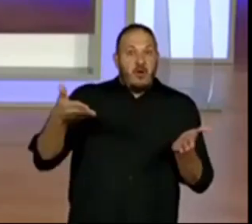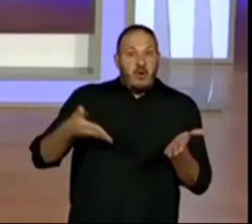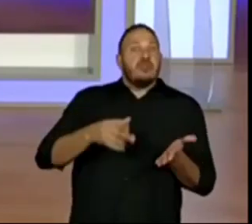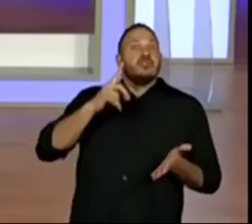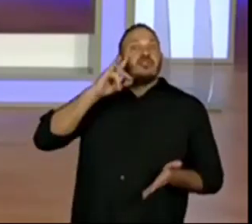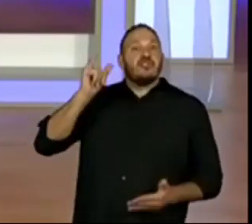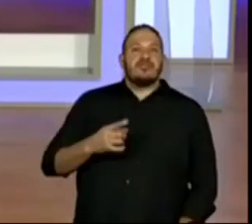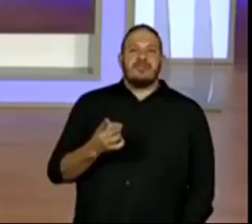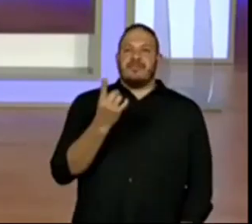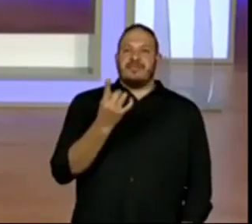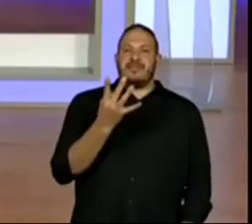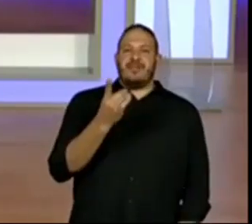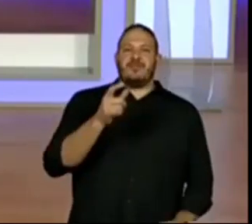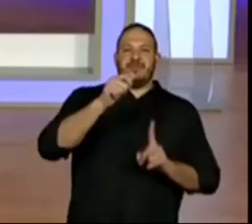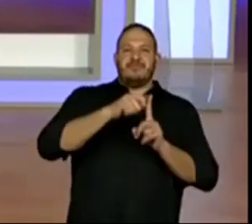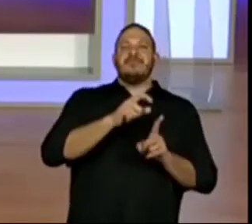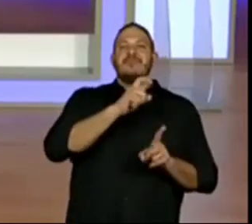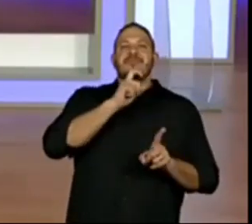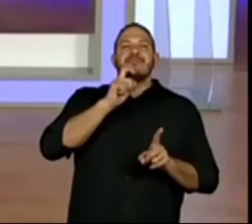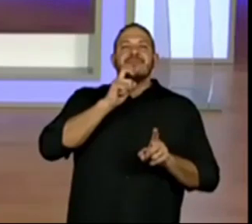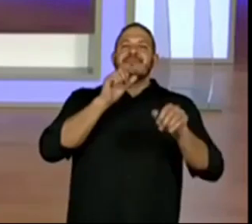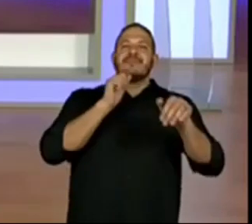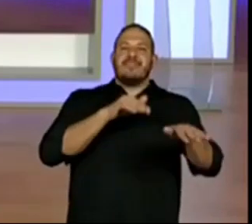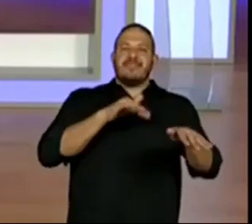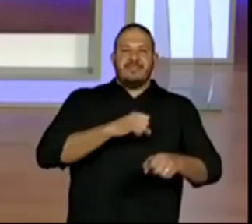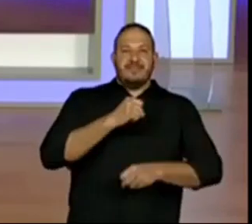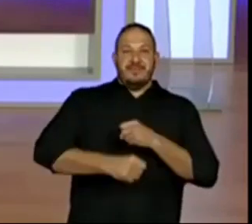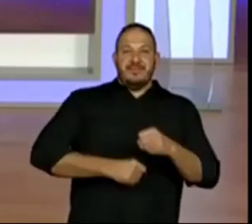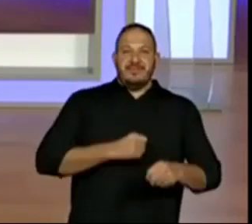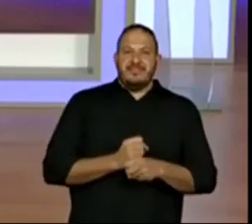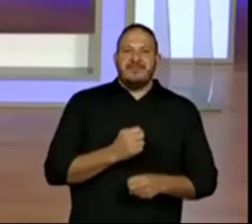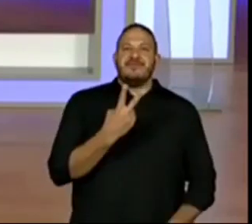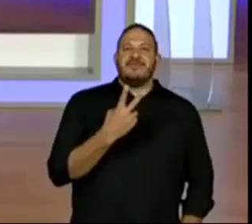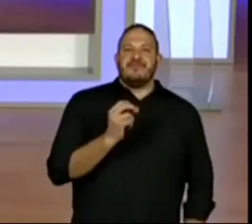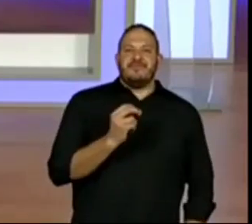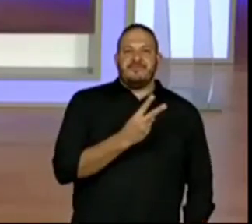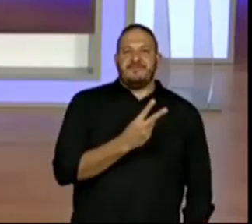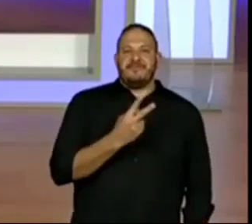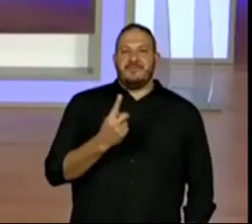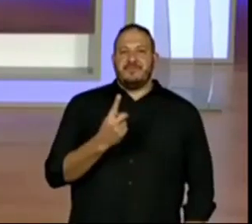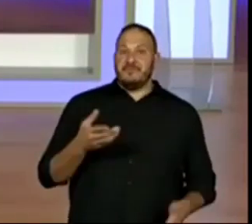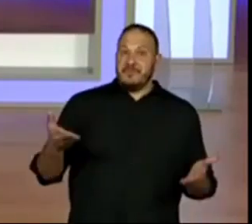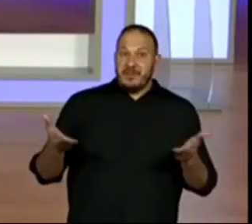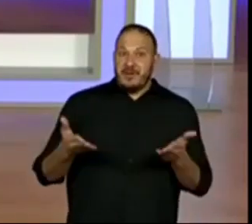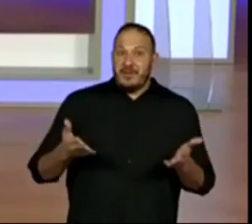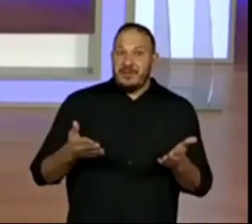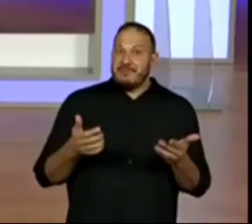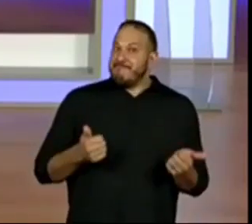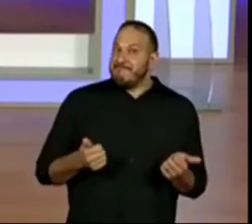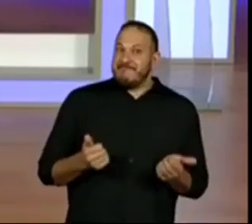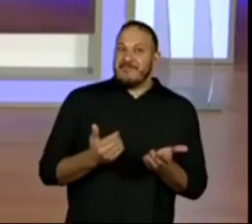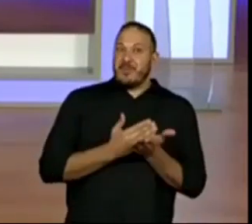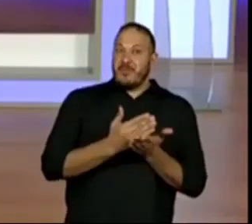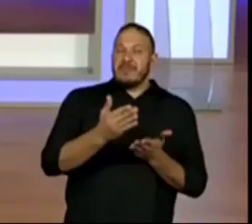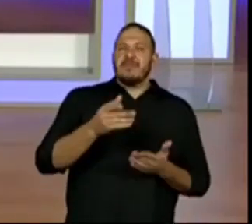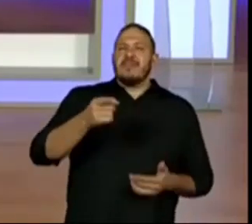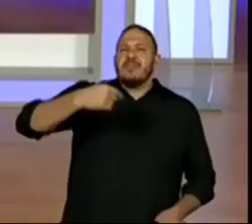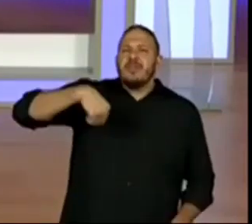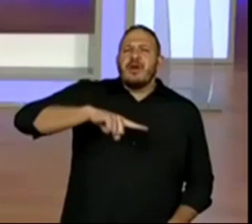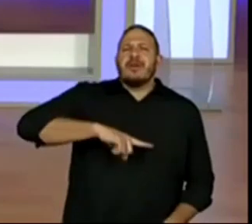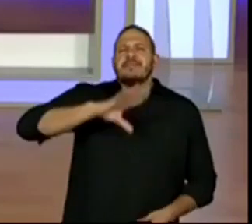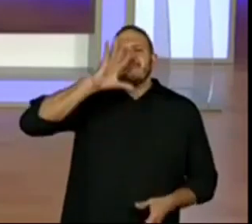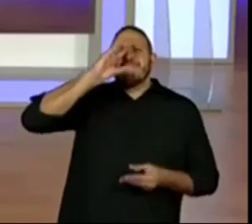14 de setembro de 2021. E vamos começar para entender o que